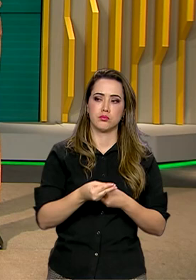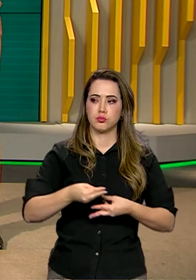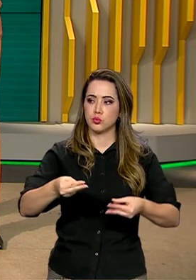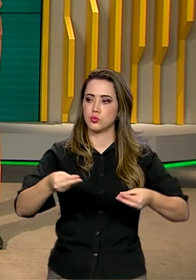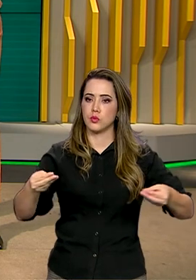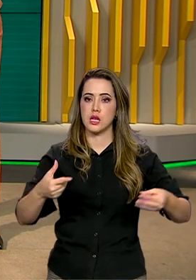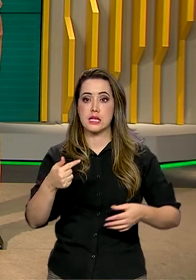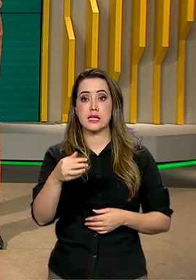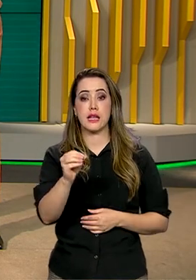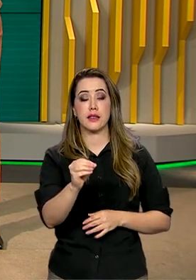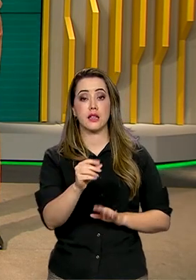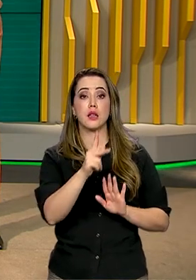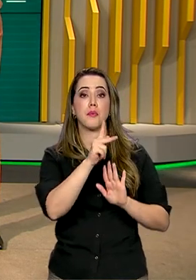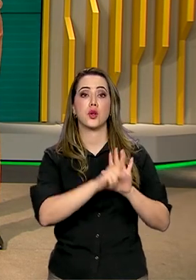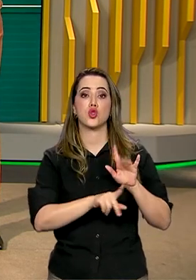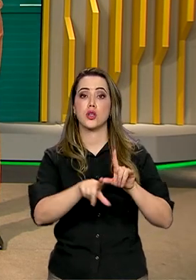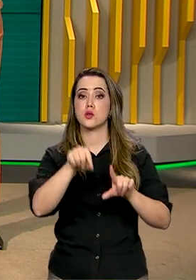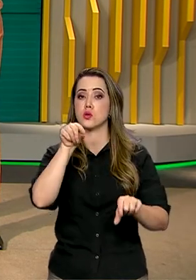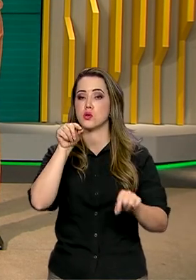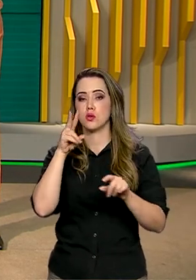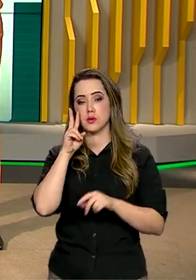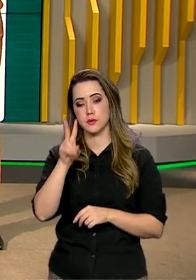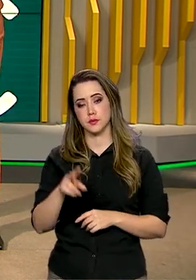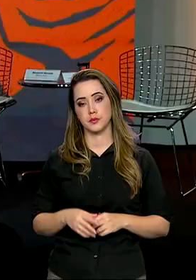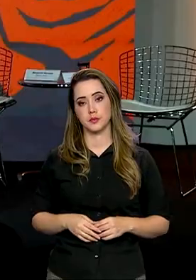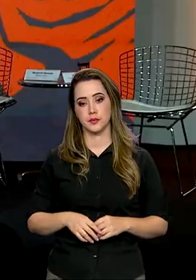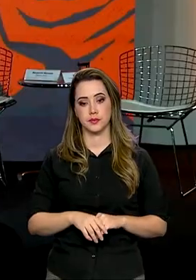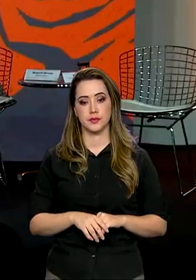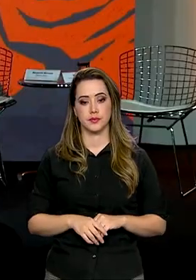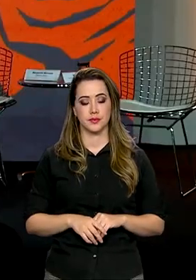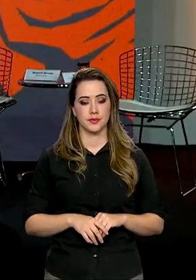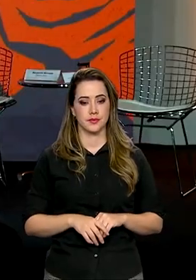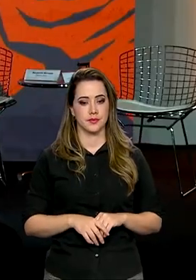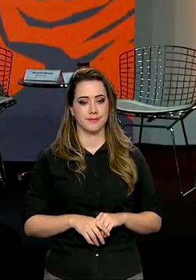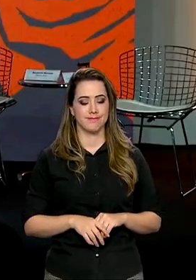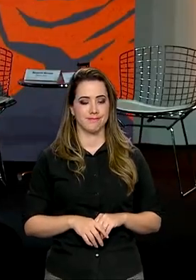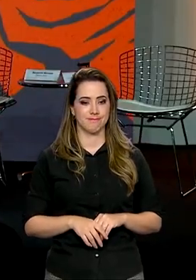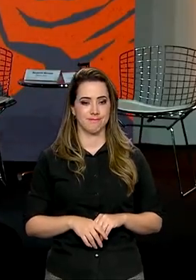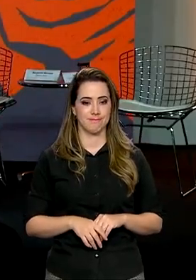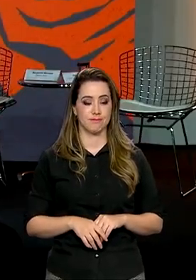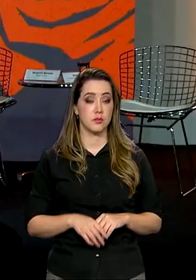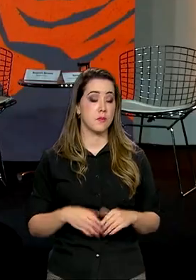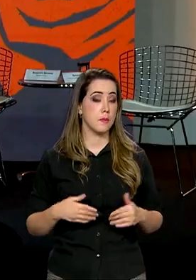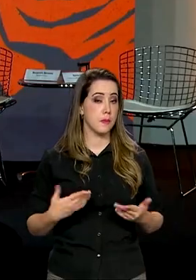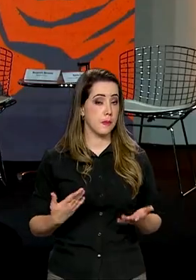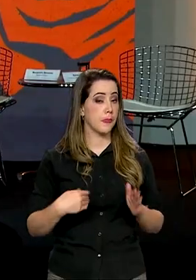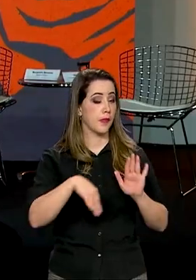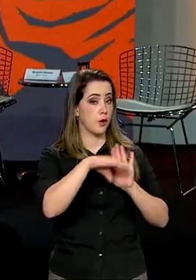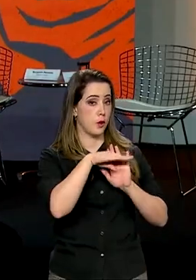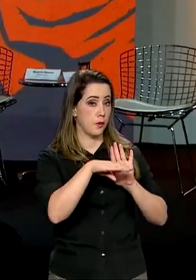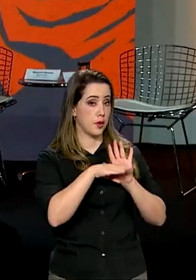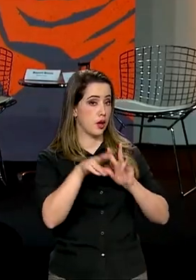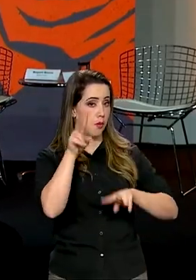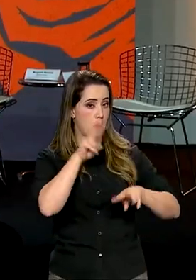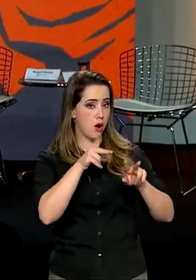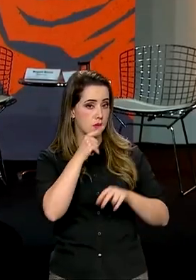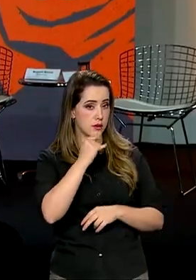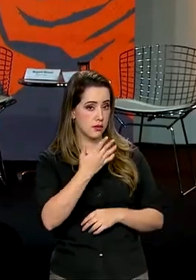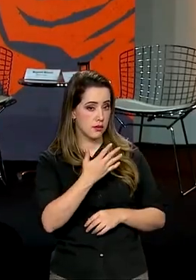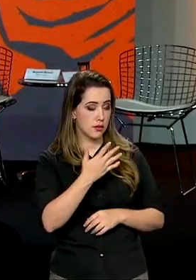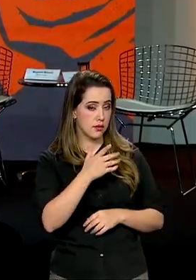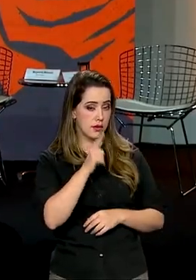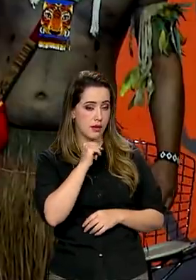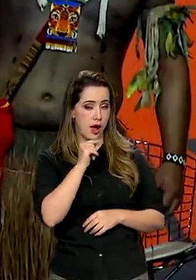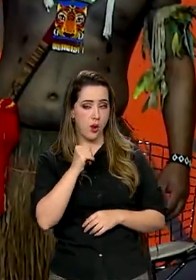70 projetos selecionados. Veja aí na reportagem. O lançamento do programa Olhos d'Água foi marcado pelo